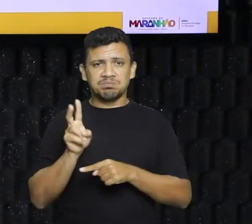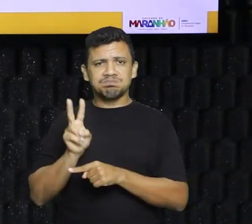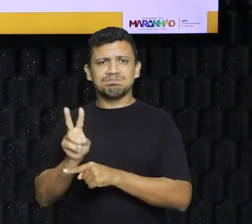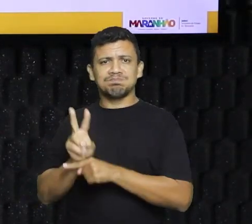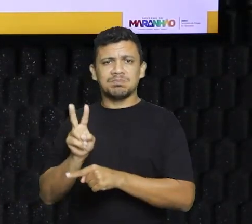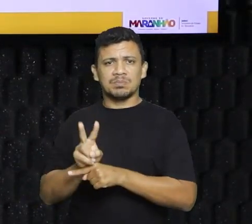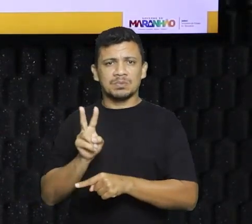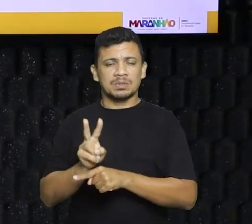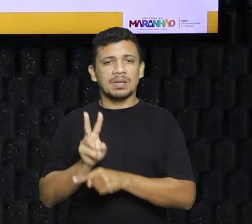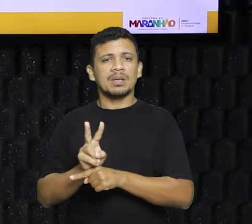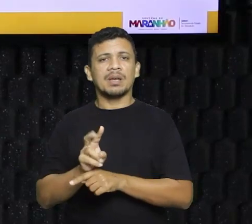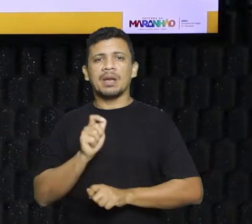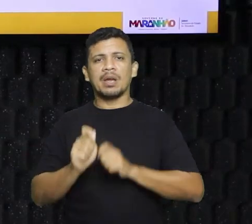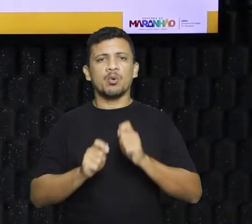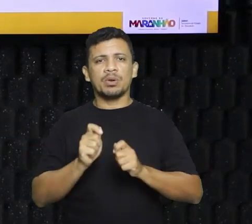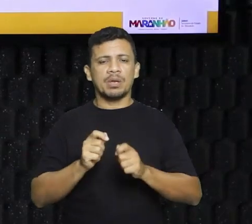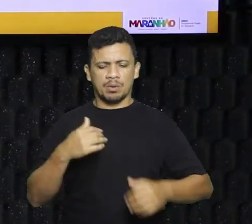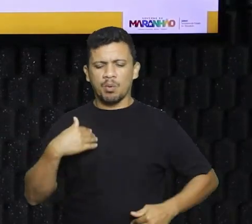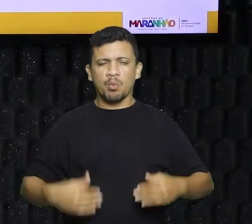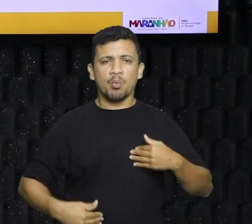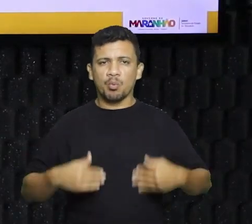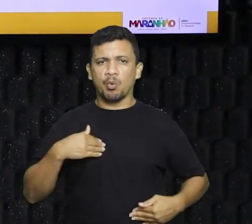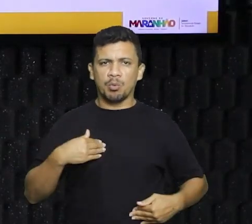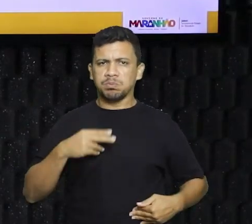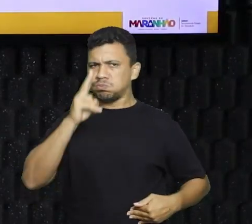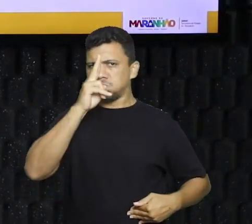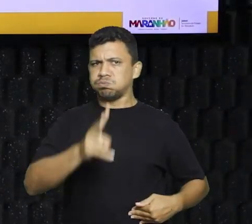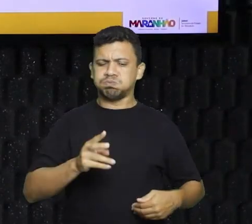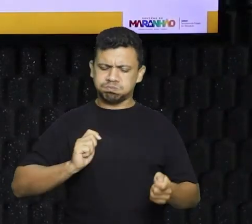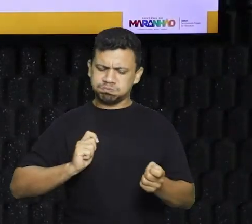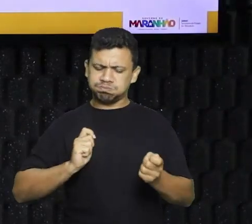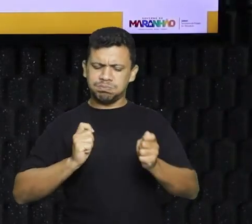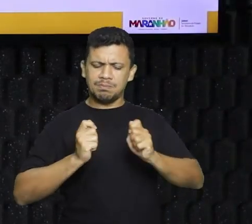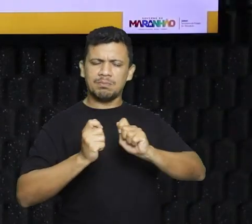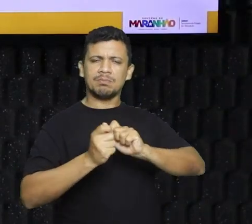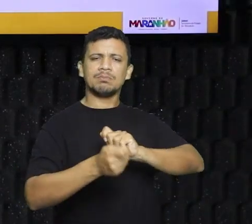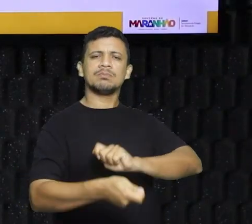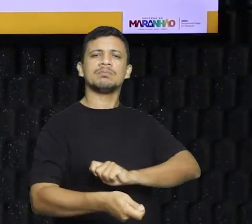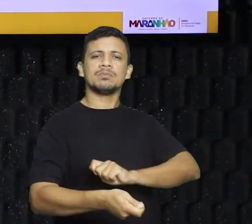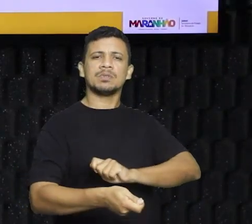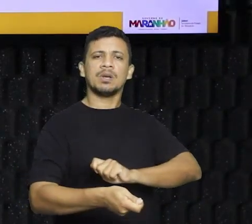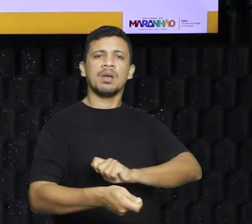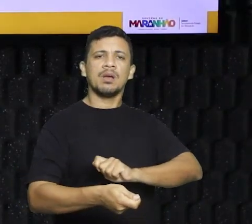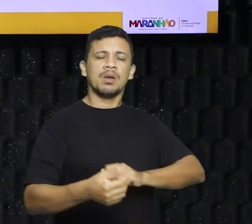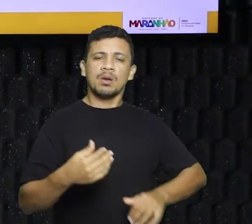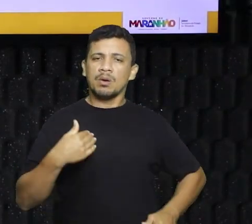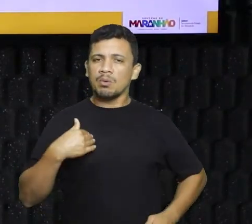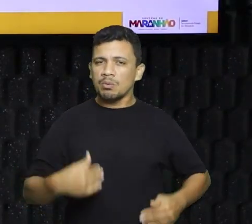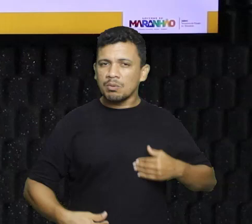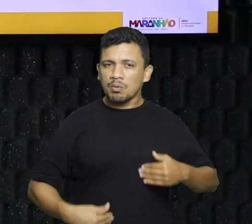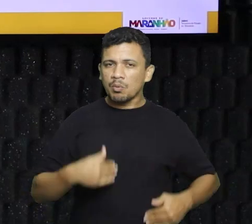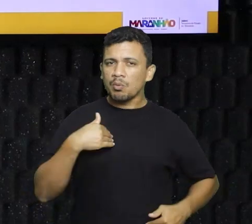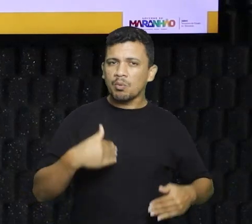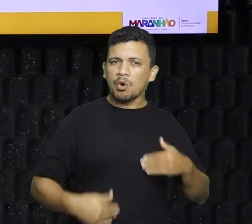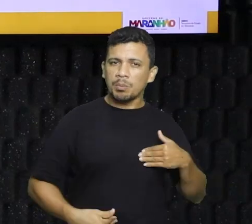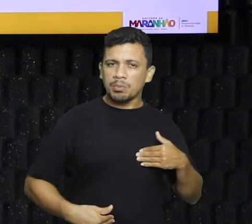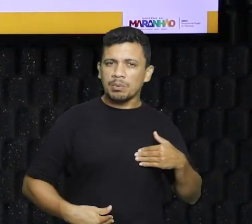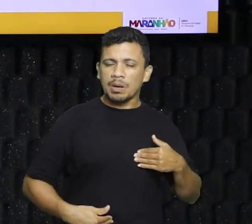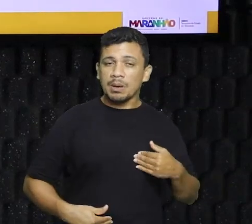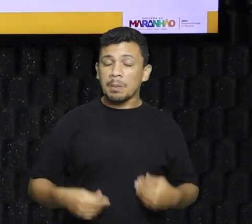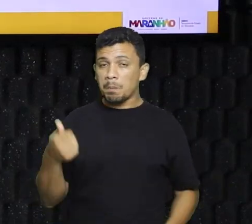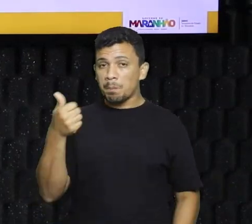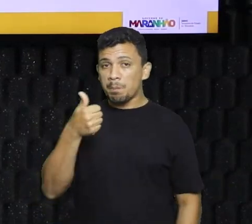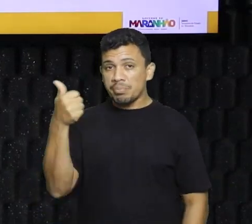chamamos de imunidade adaptativa. É uma forma de o organismo, primeiro, de se